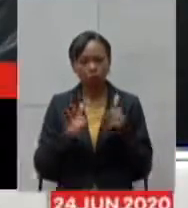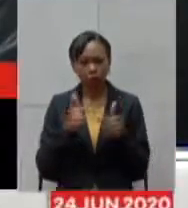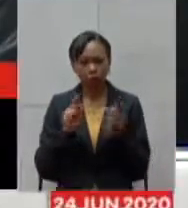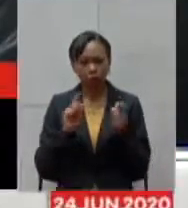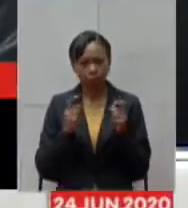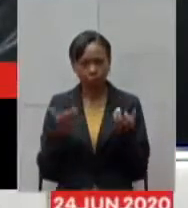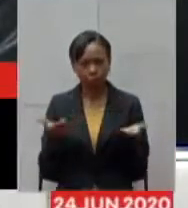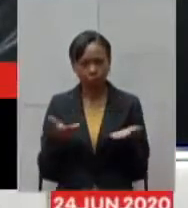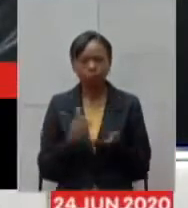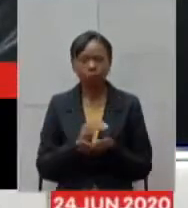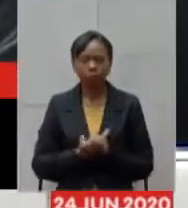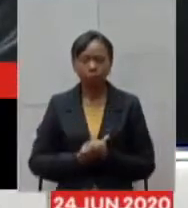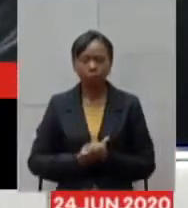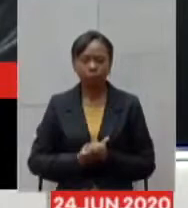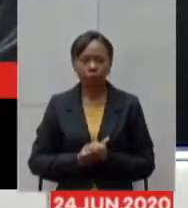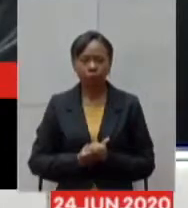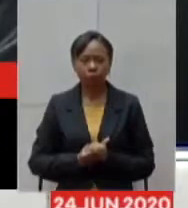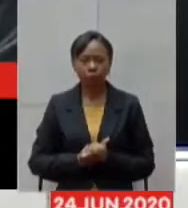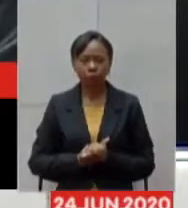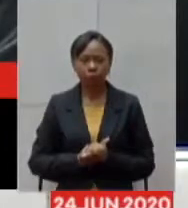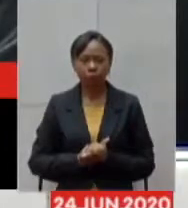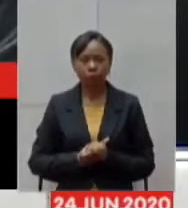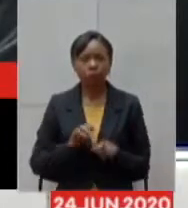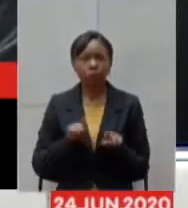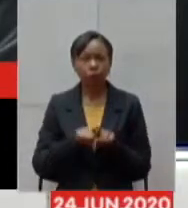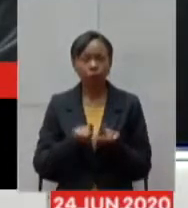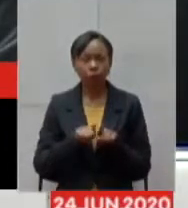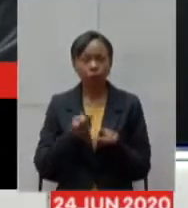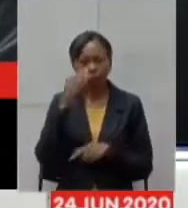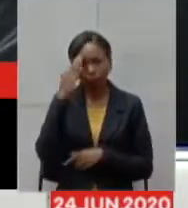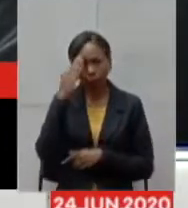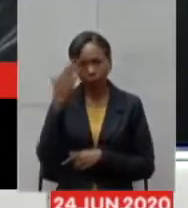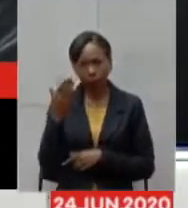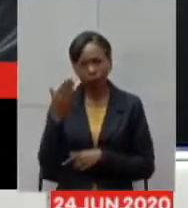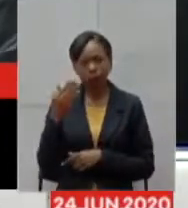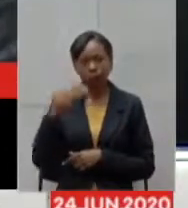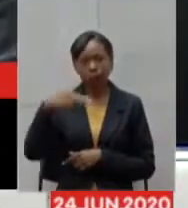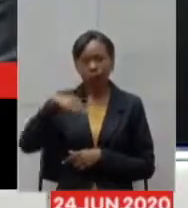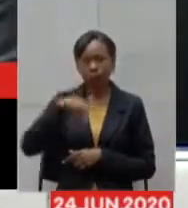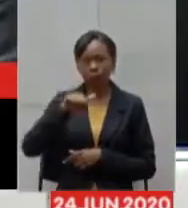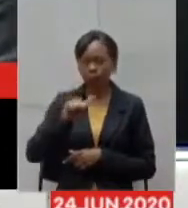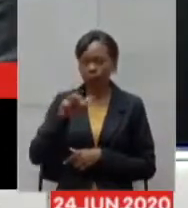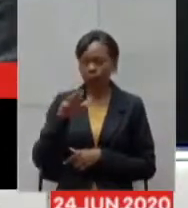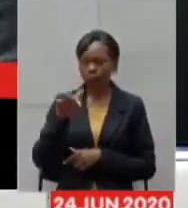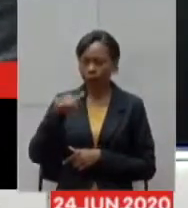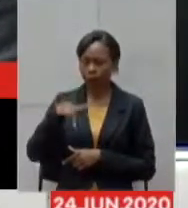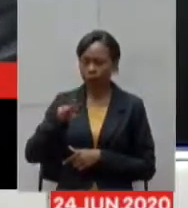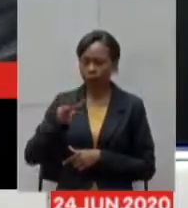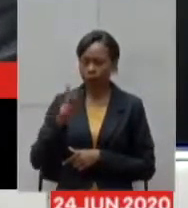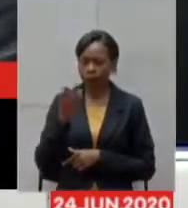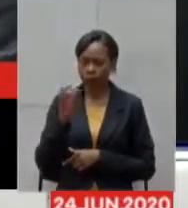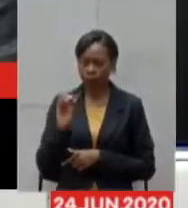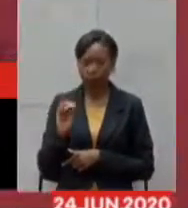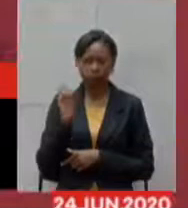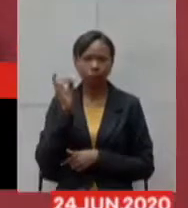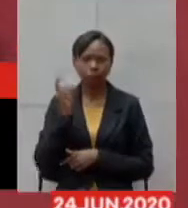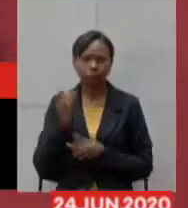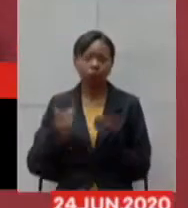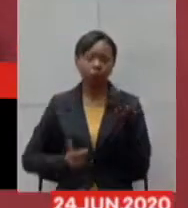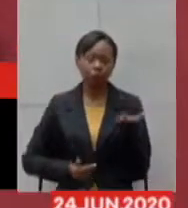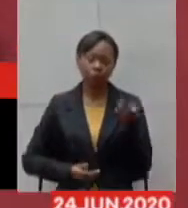Franco agradecer também a participação do deputado Marquinho Emos com a palavra o secretário Carlos Eduardo